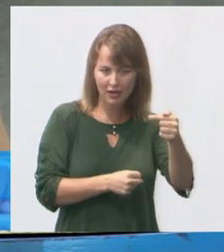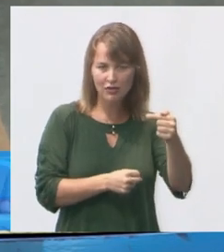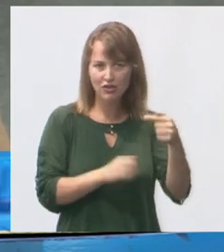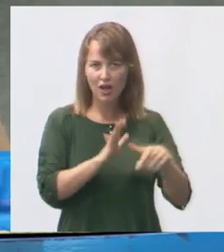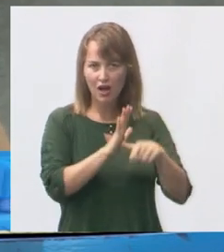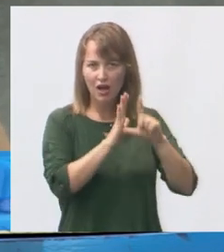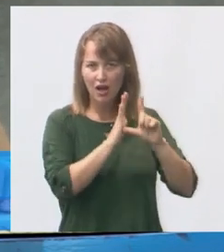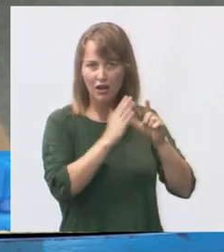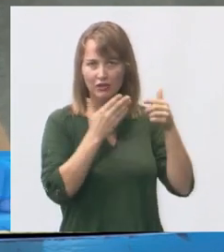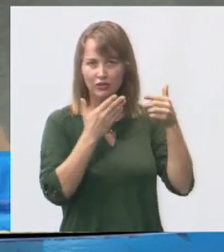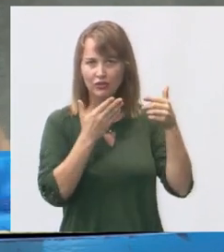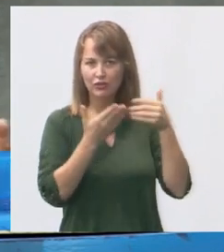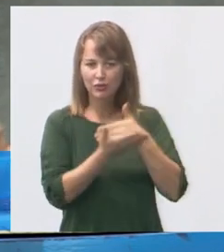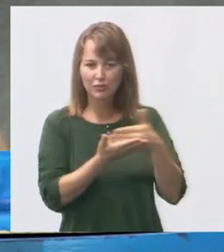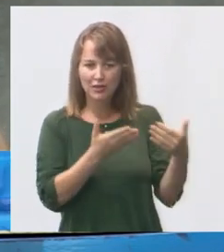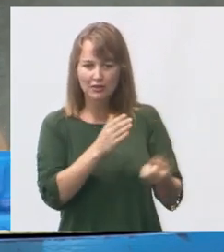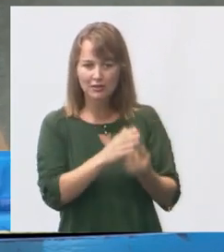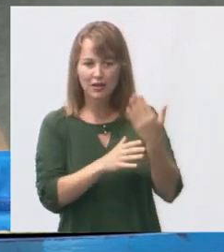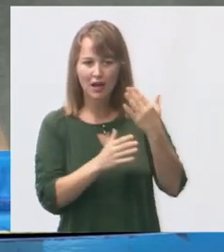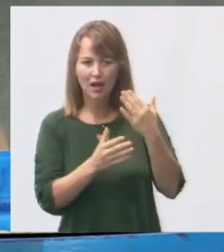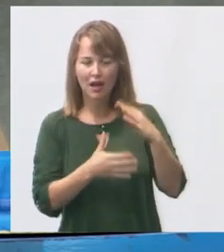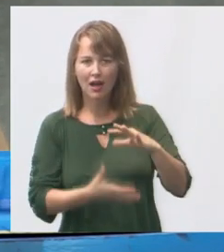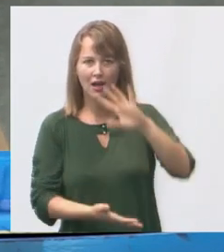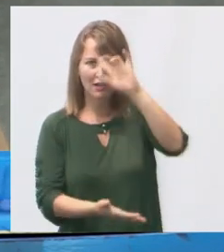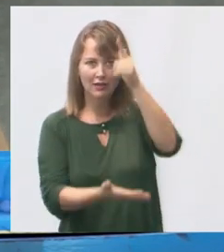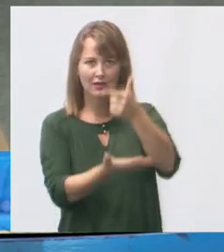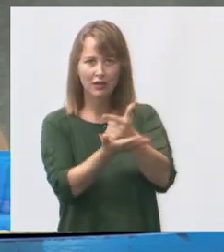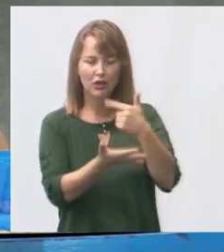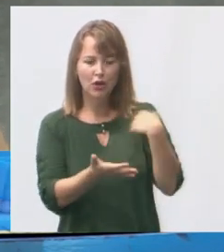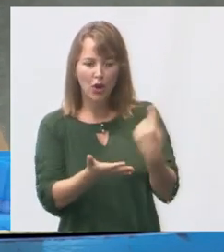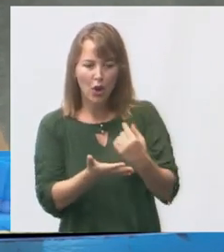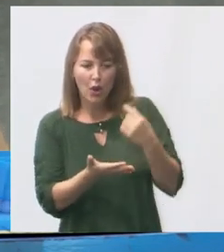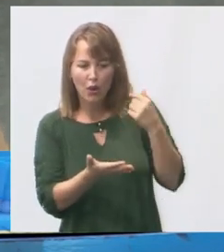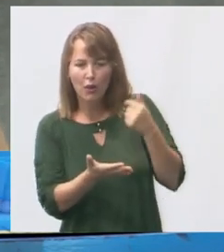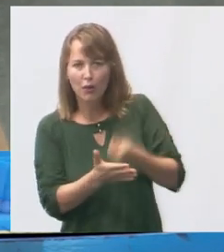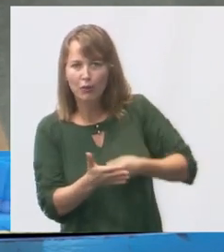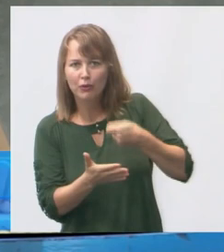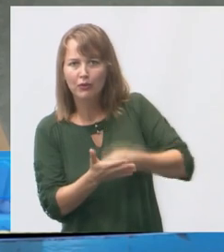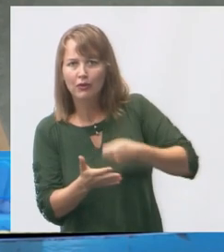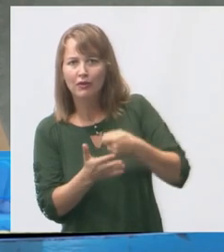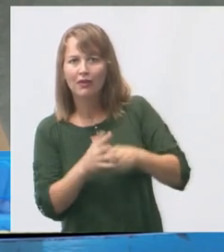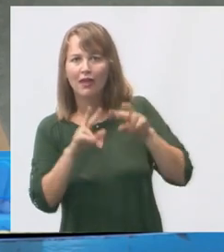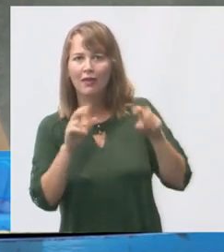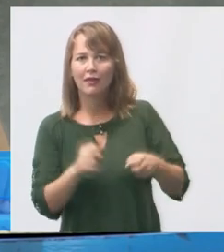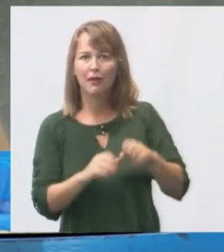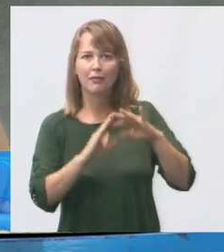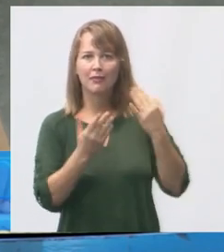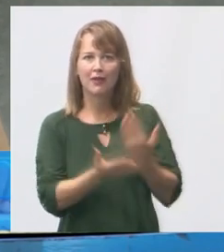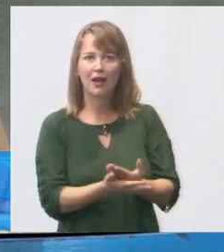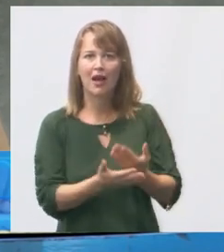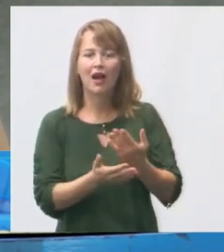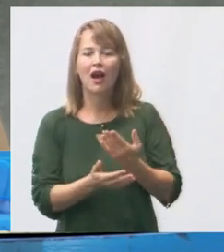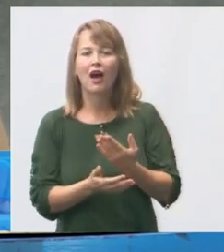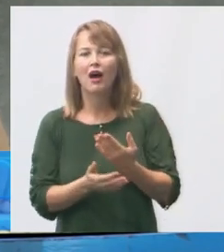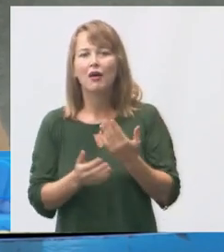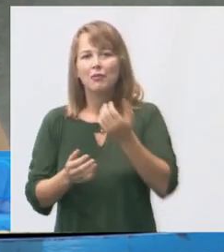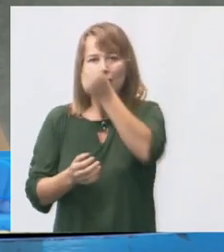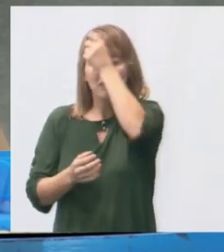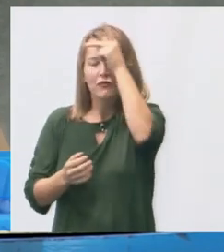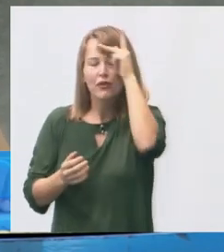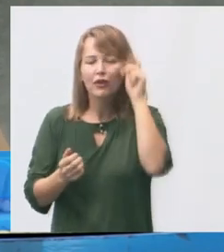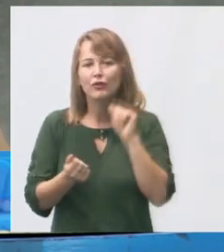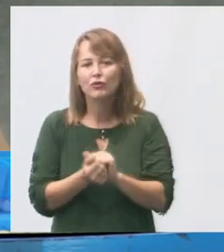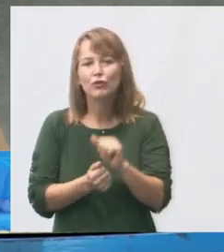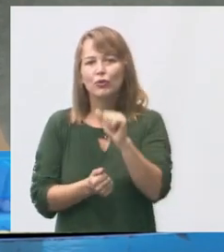chegar a essa liderança, nós estávamos lutando por essa questão da escola. Que houve uma promessa, junto com o prefeito e junto com a